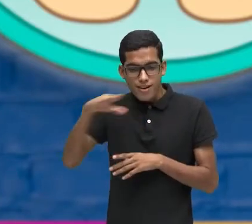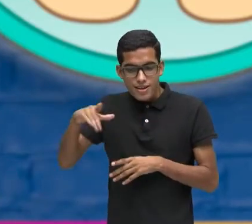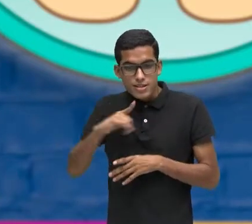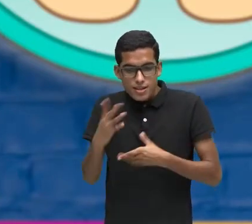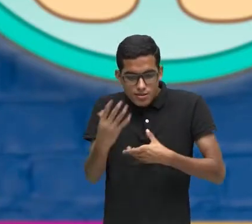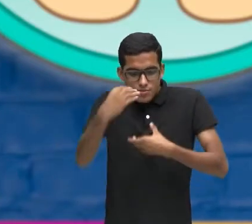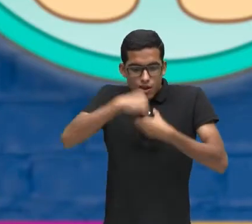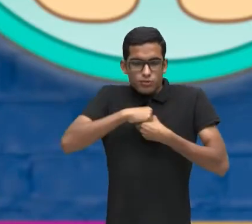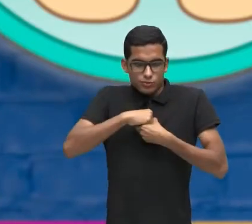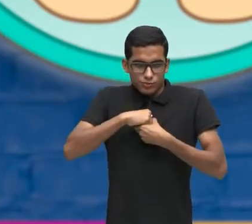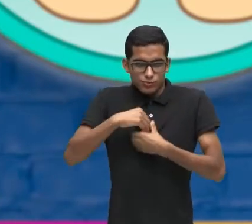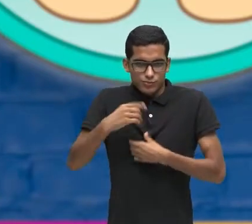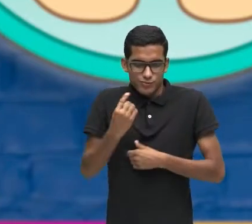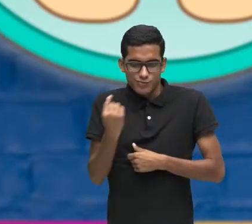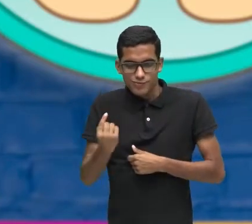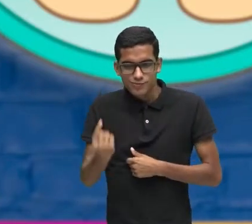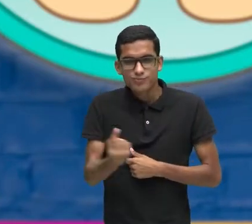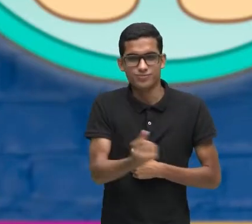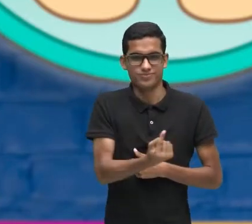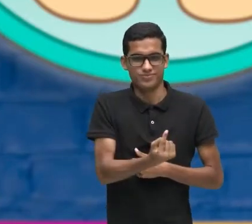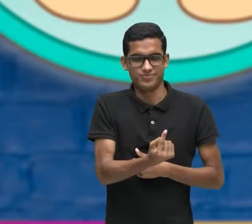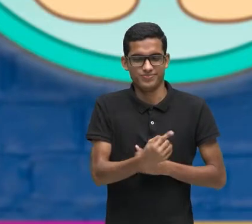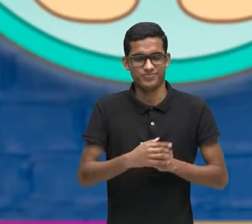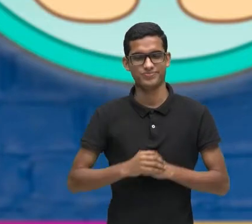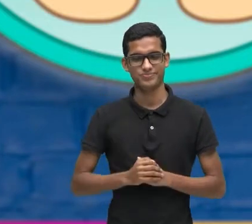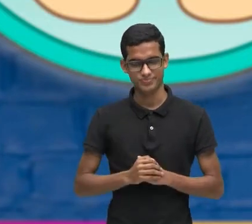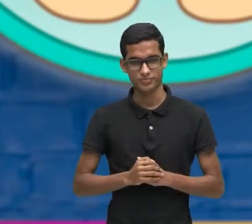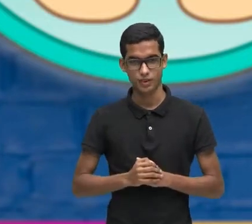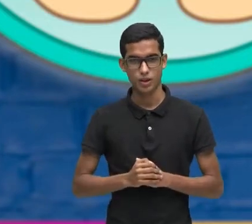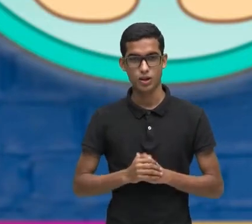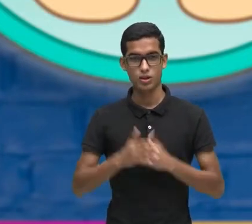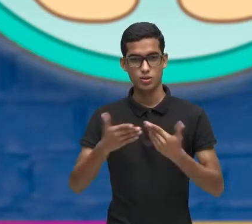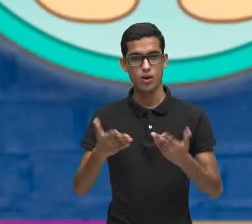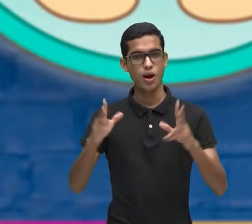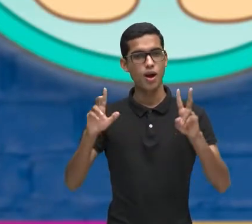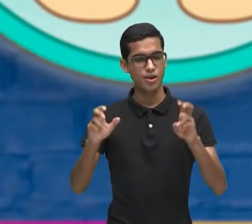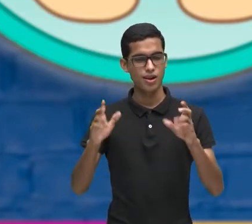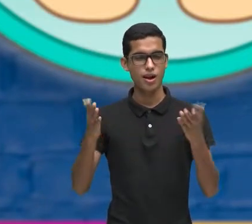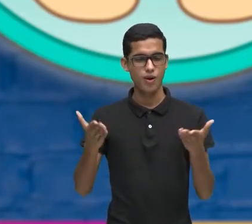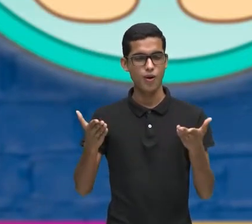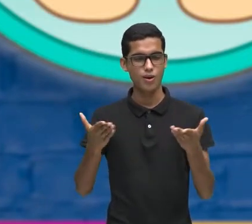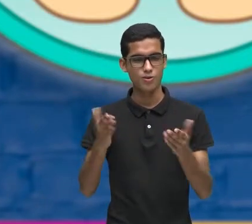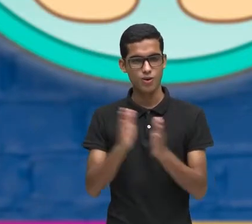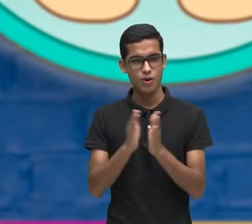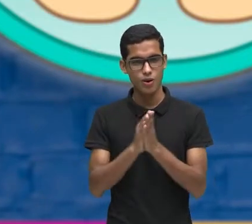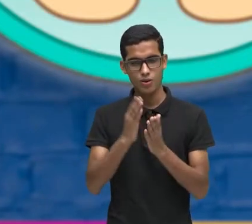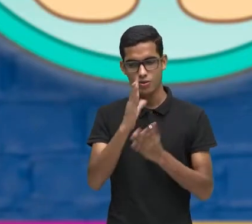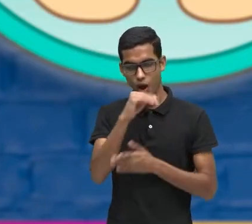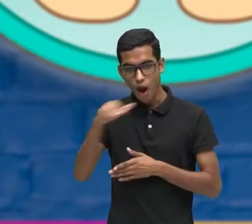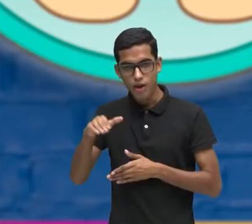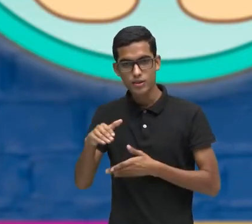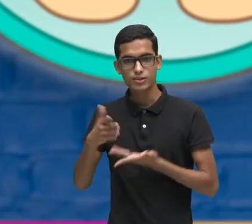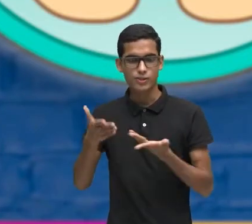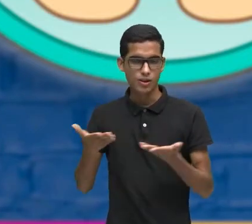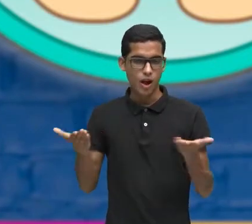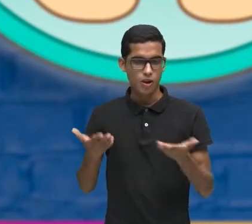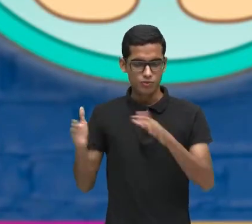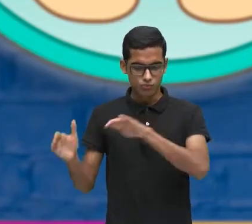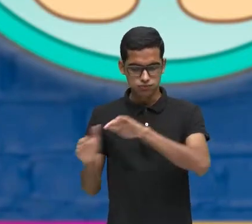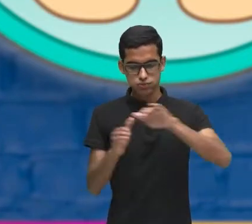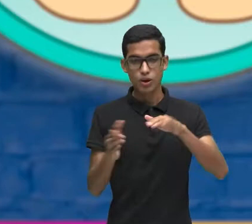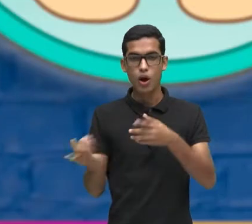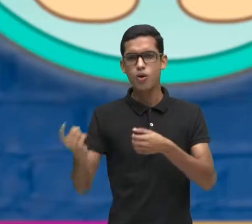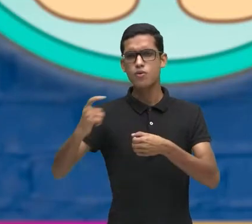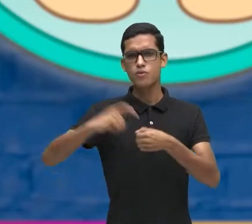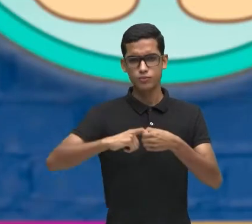Bom Feito o parêntese Agora Homenageando a criança Vamos retornar Para